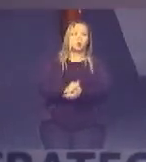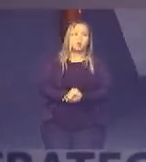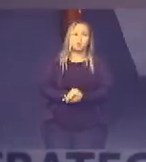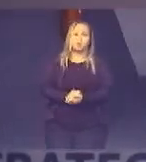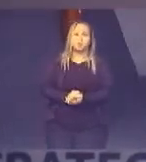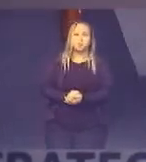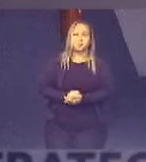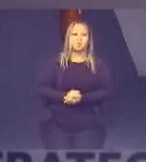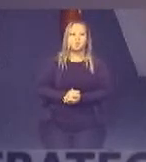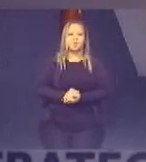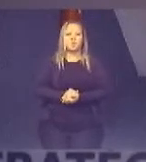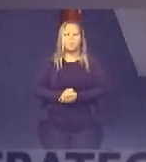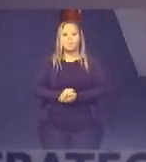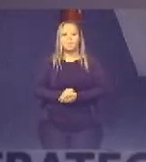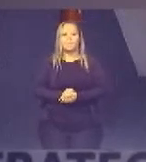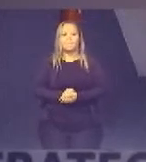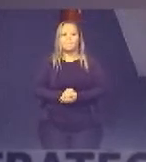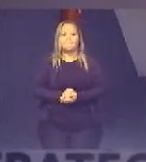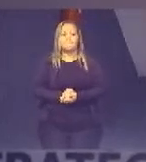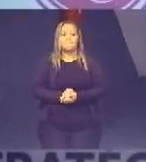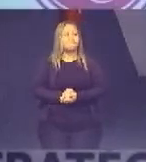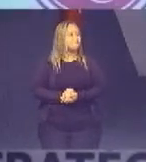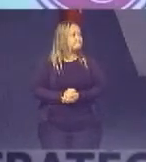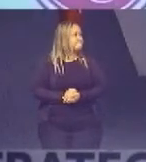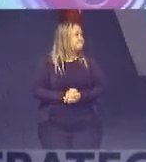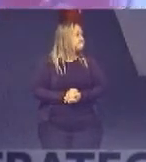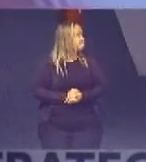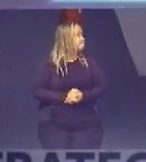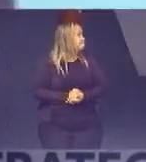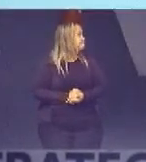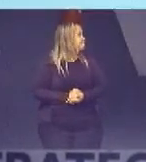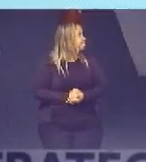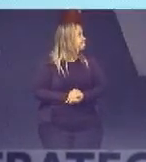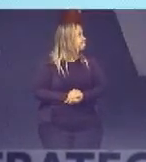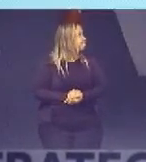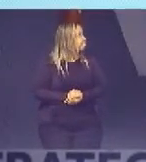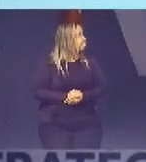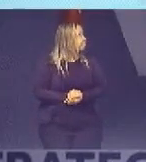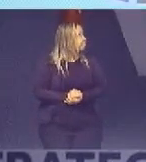Pode mudar você. Eu não vou acertar esse botão aqui. Pode mudar.